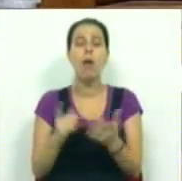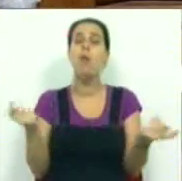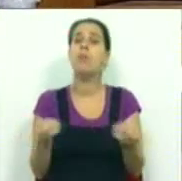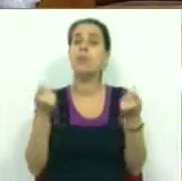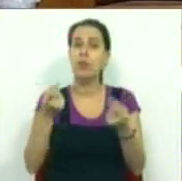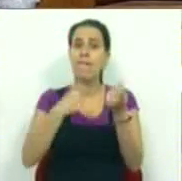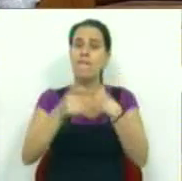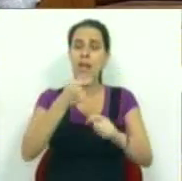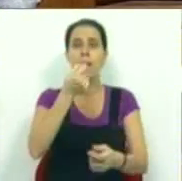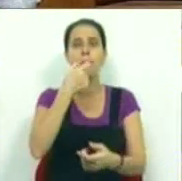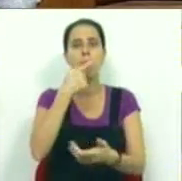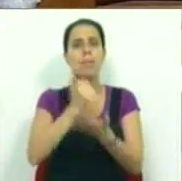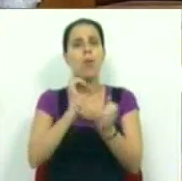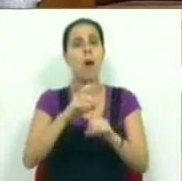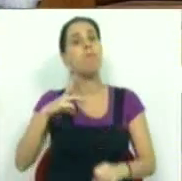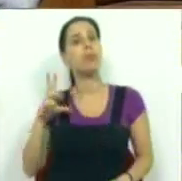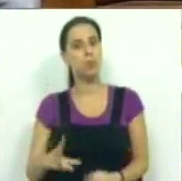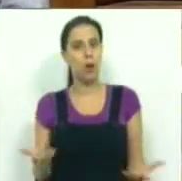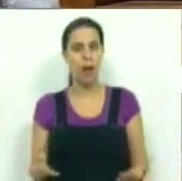promoção da venda de genéricos em Portugal.